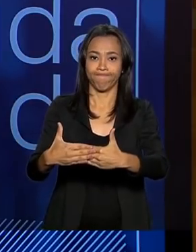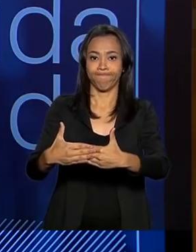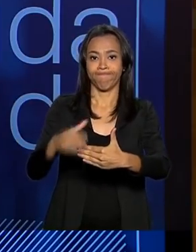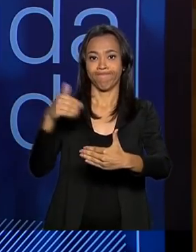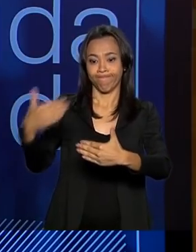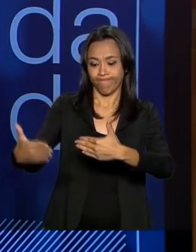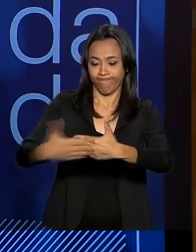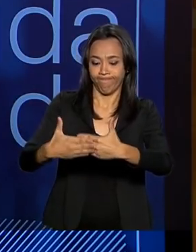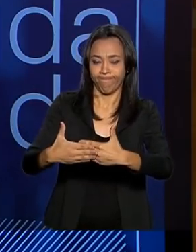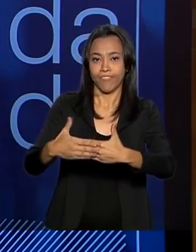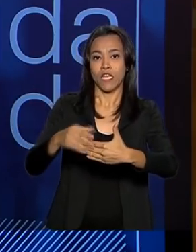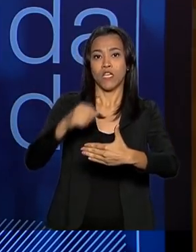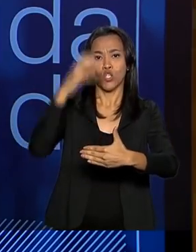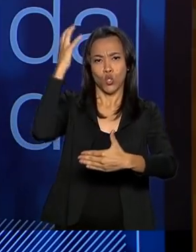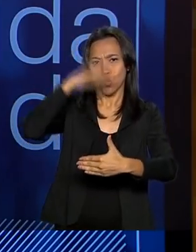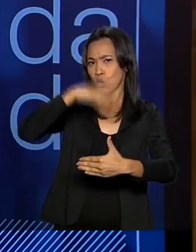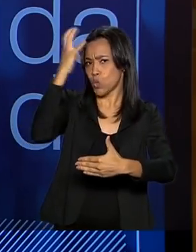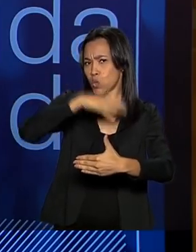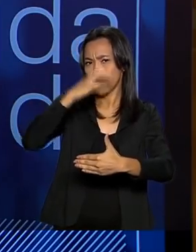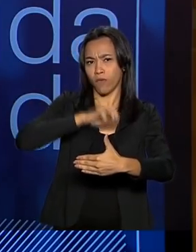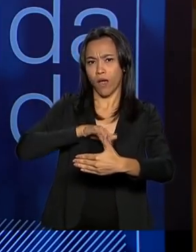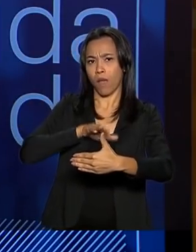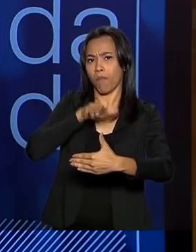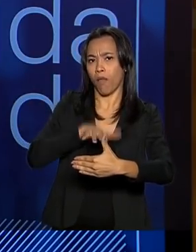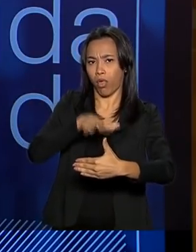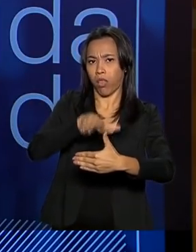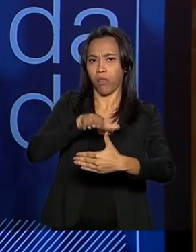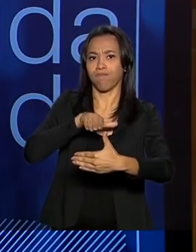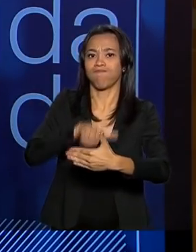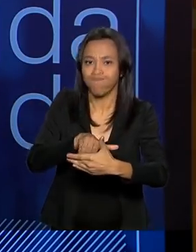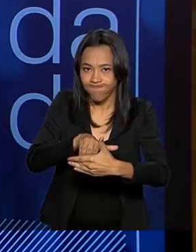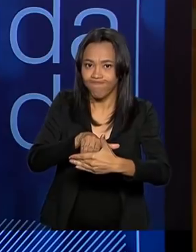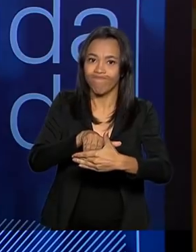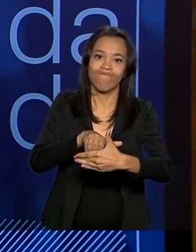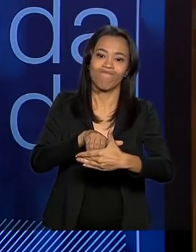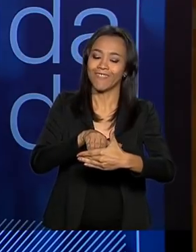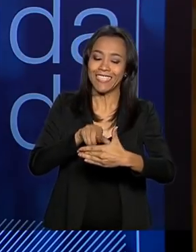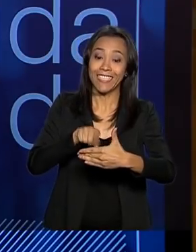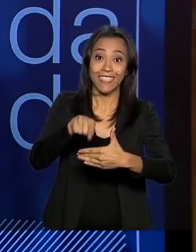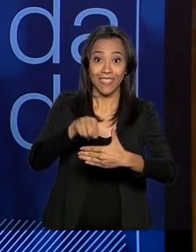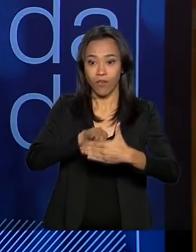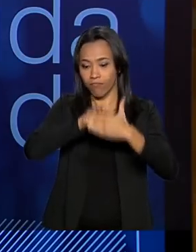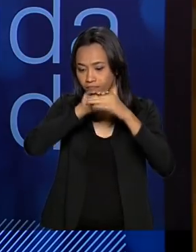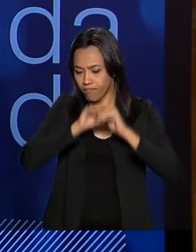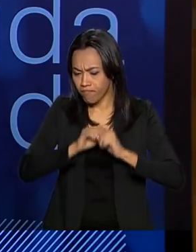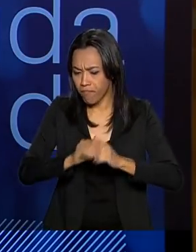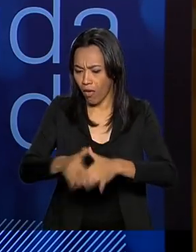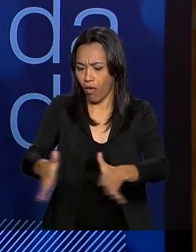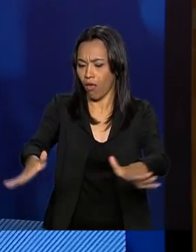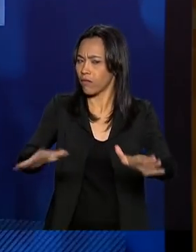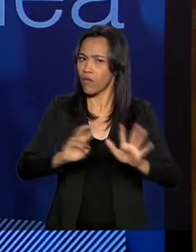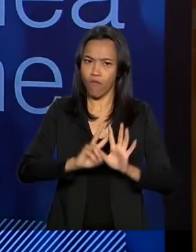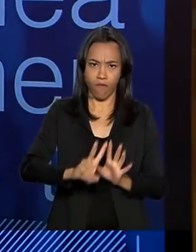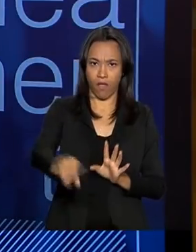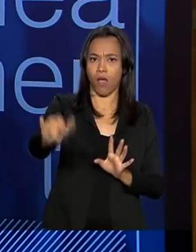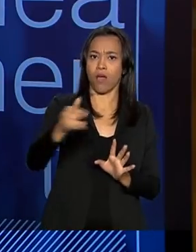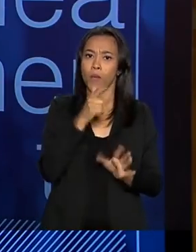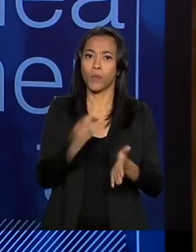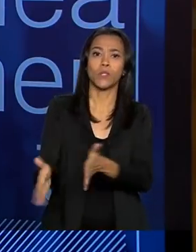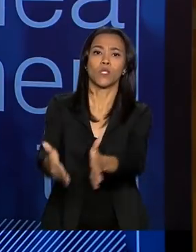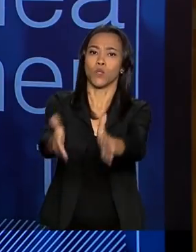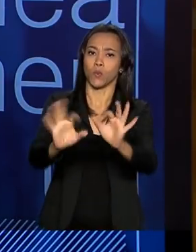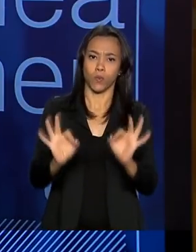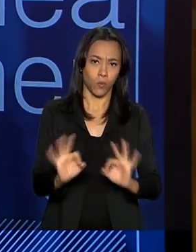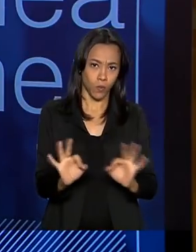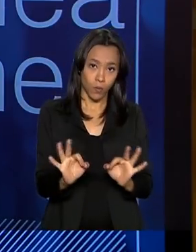elas contêm chuvas intensas, não deixam que essa chuva, esse volume vá para os rios, para leito dos